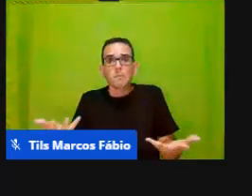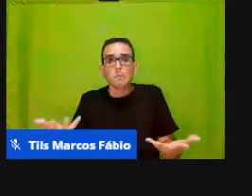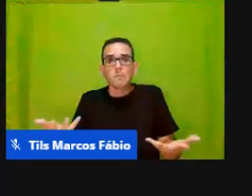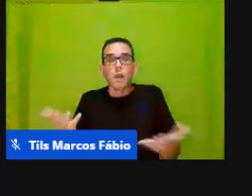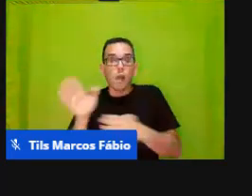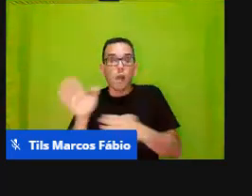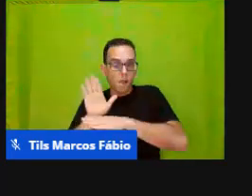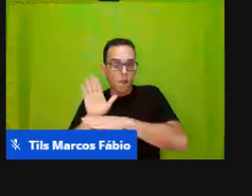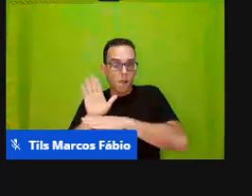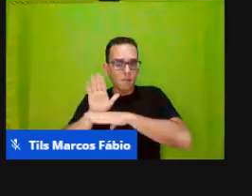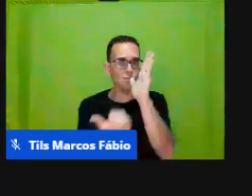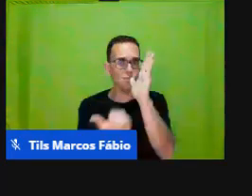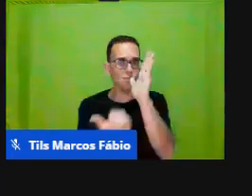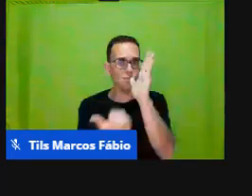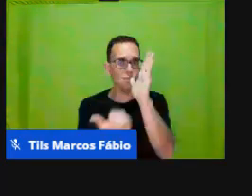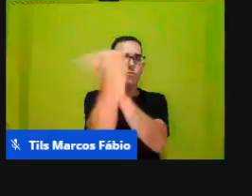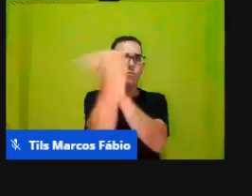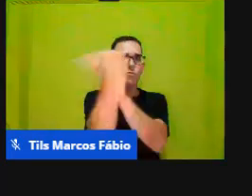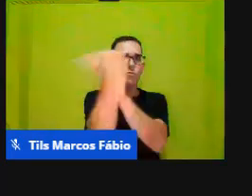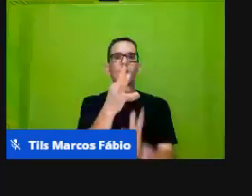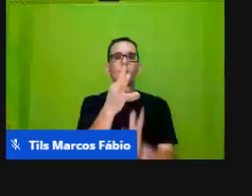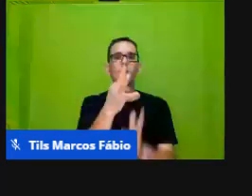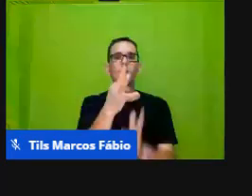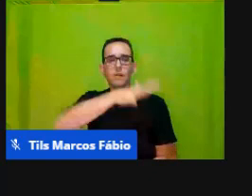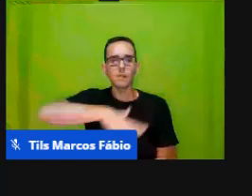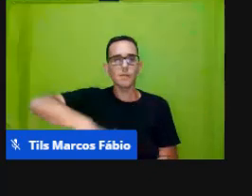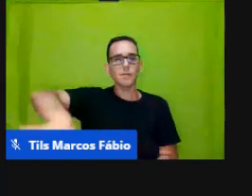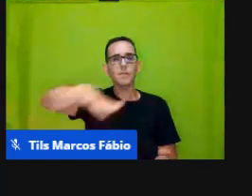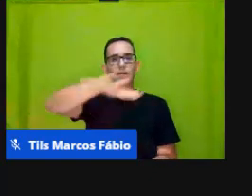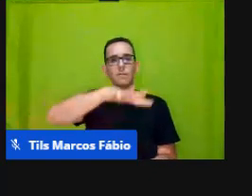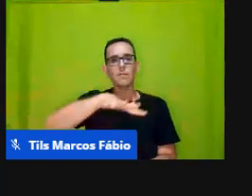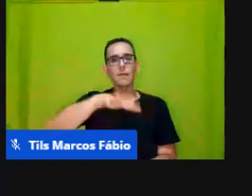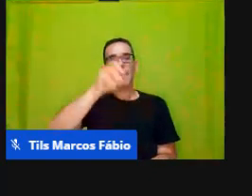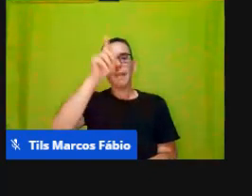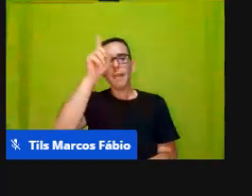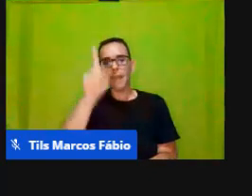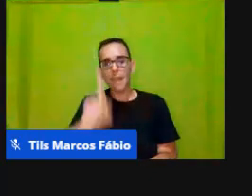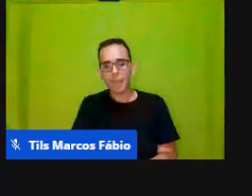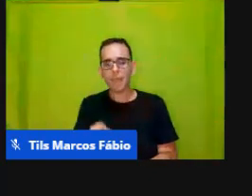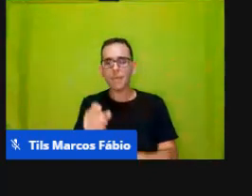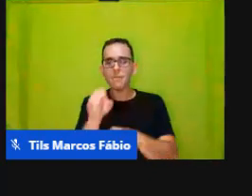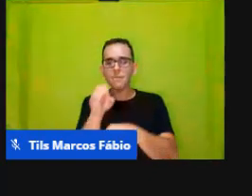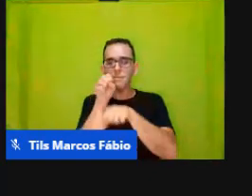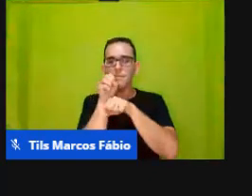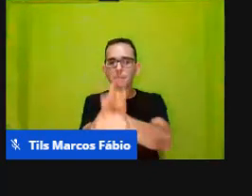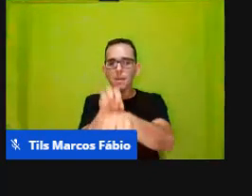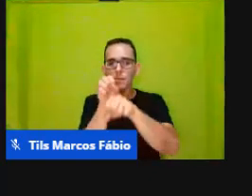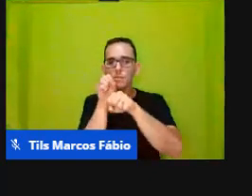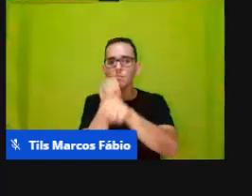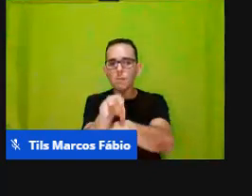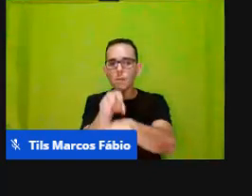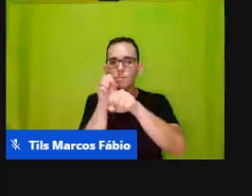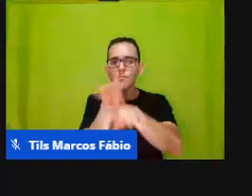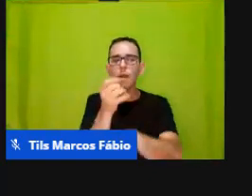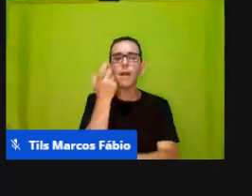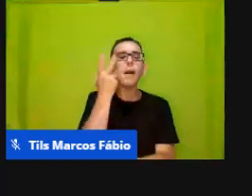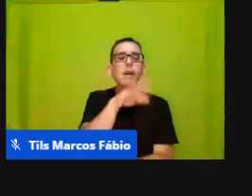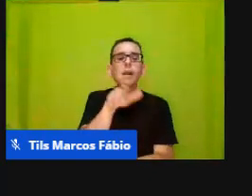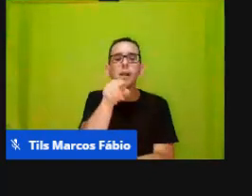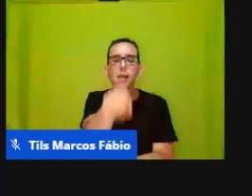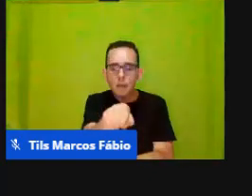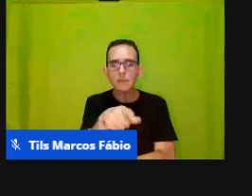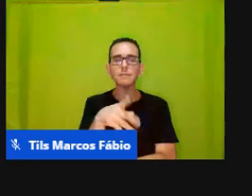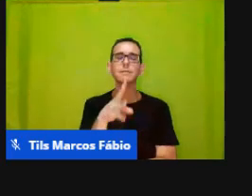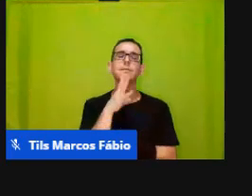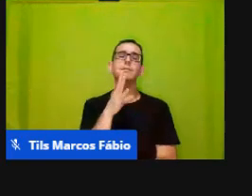conhecimentos é formar uma criança produtora de conhecimentos, né, então, ela